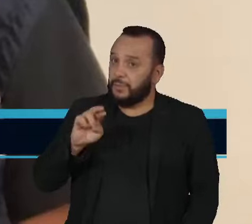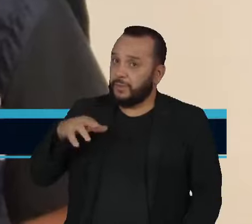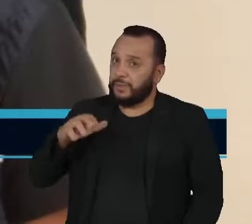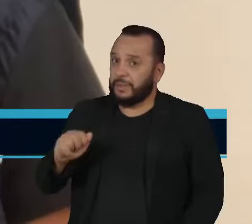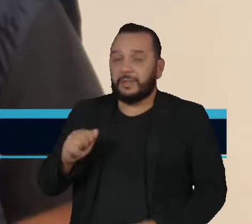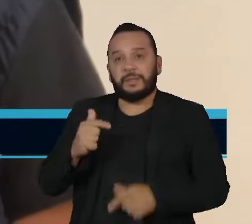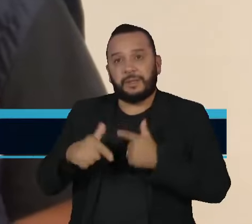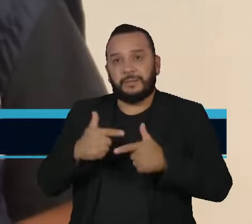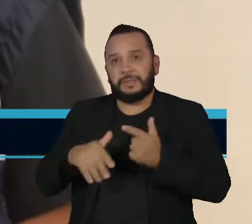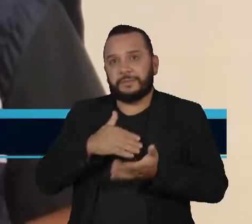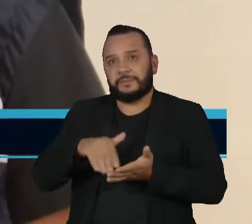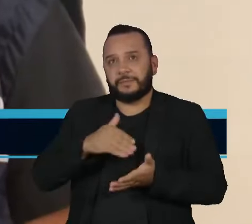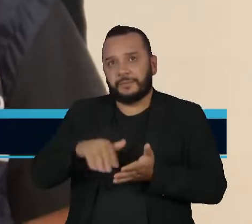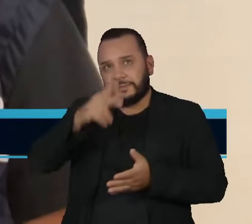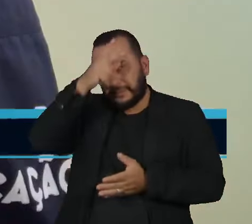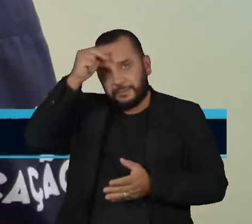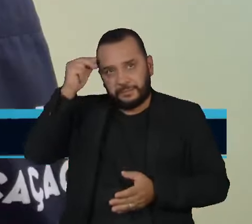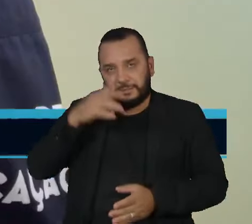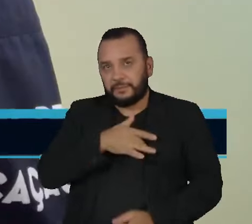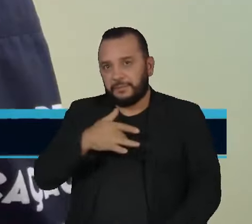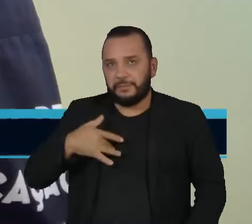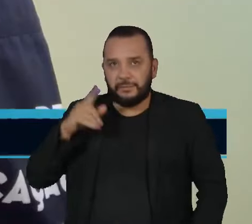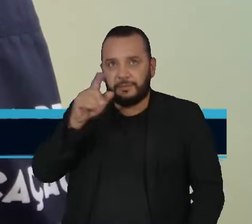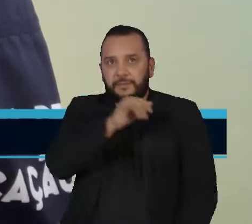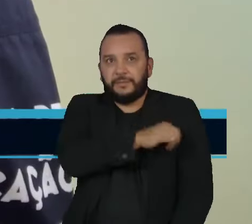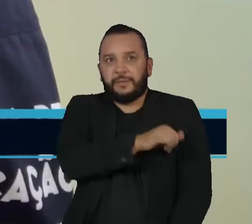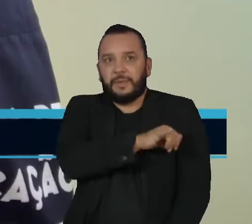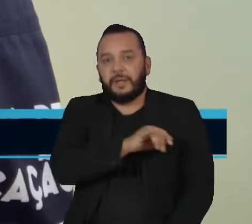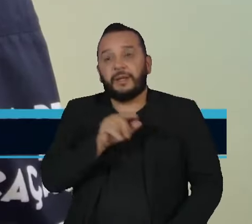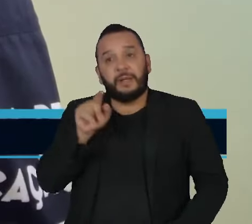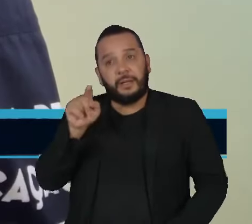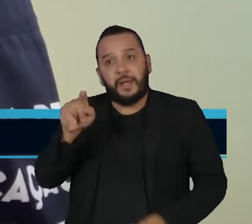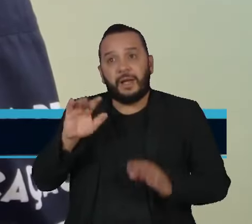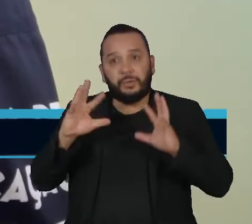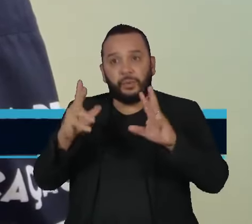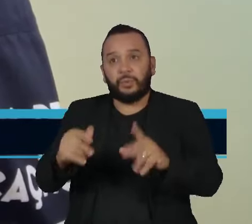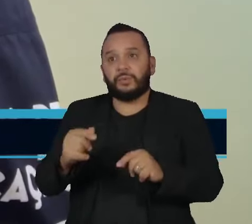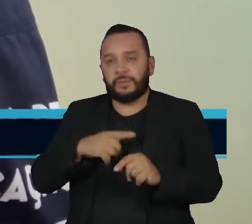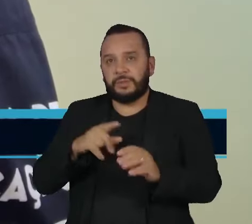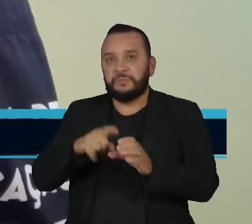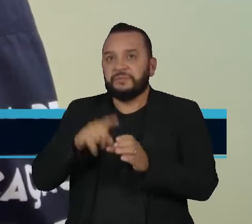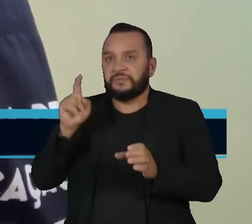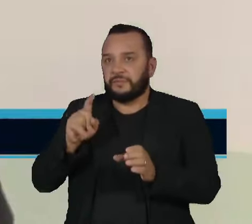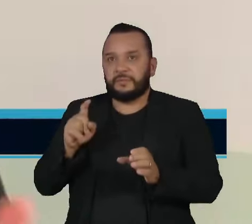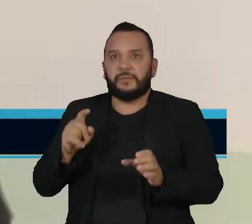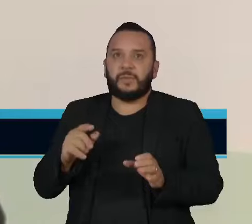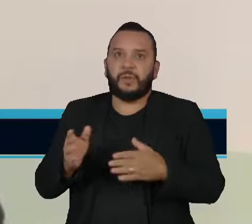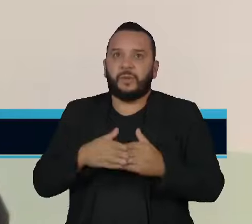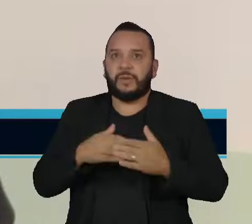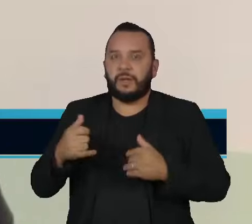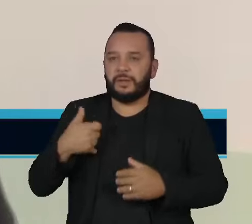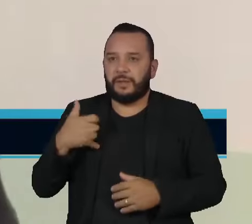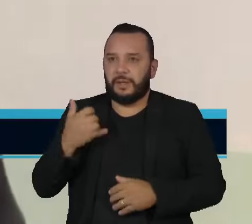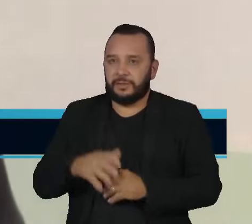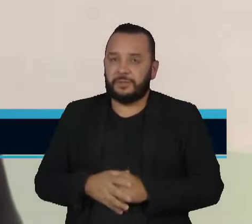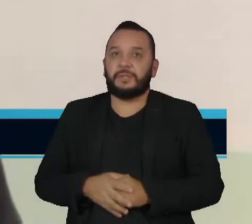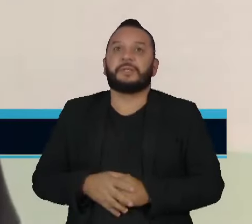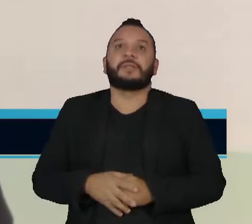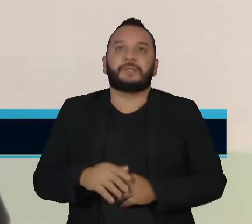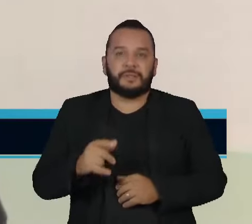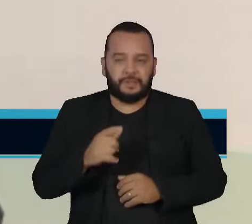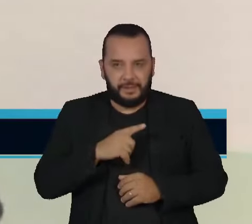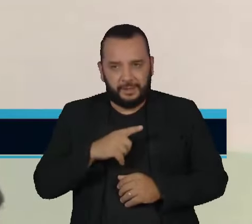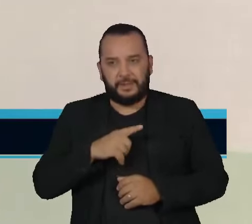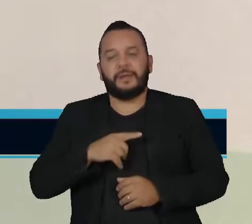Secretaria Municipal de Saúde do Rio de Janeiro. Lá, todo mundo tem a mesma autonomia, não importa a idade. Rola um preconceito com a geração